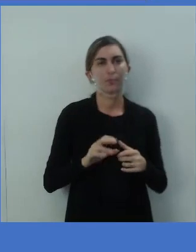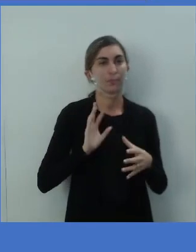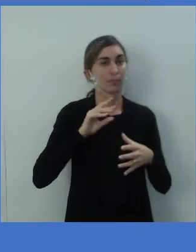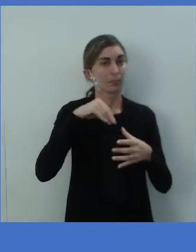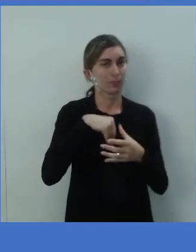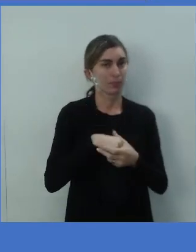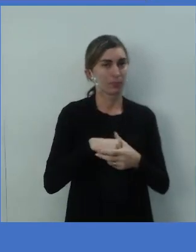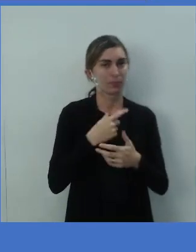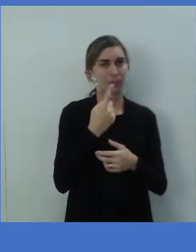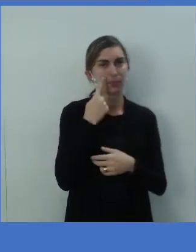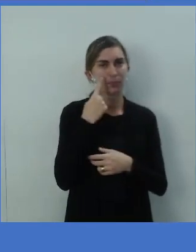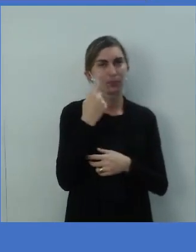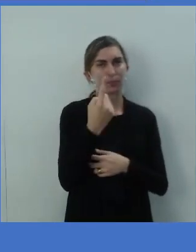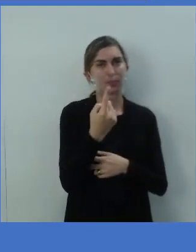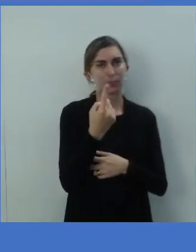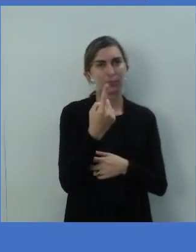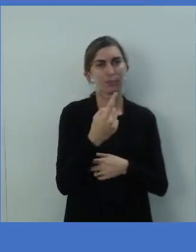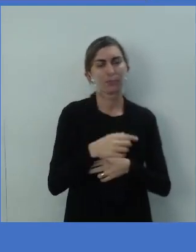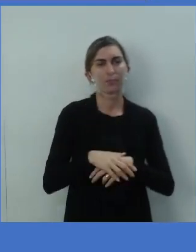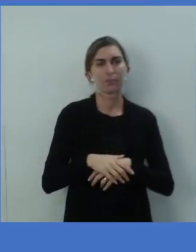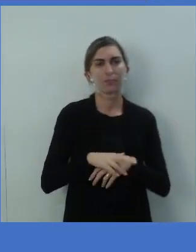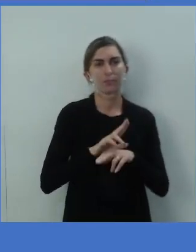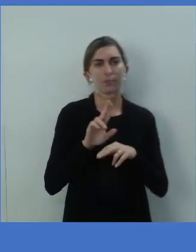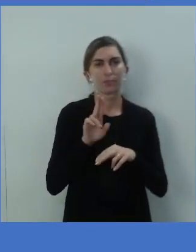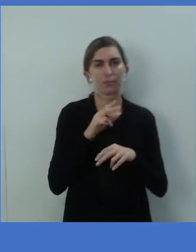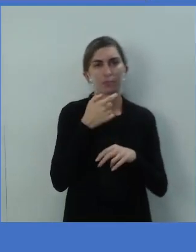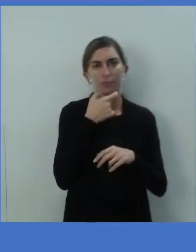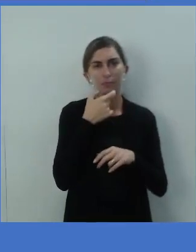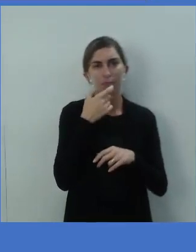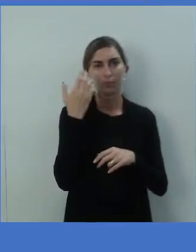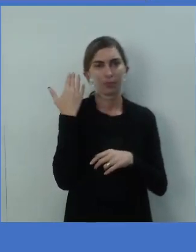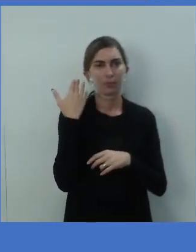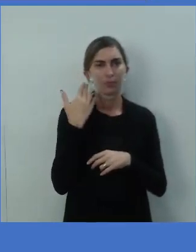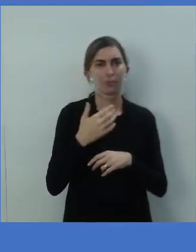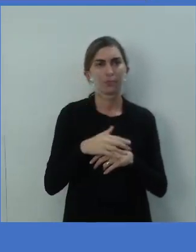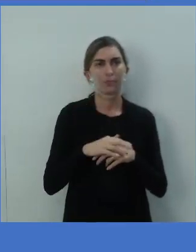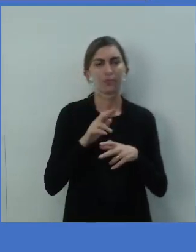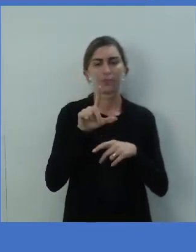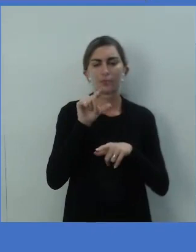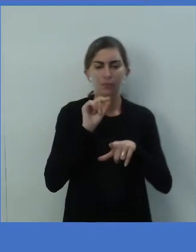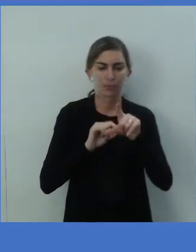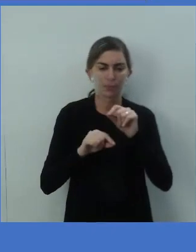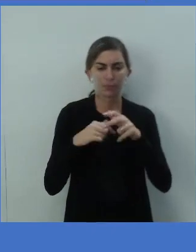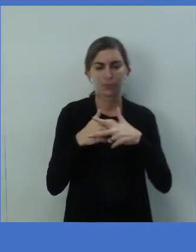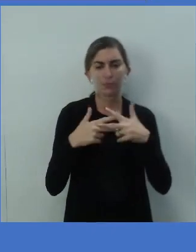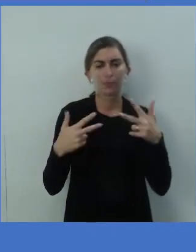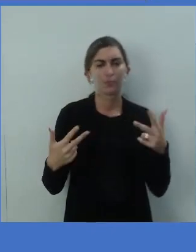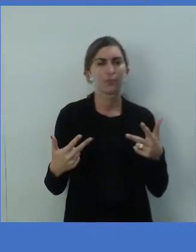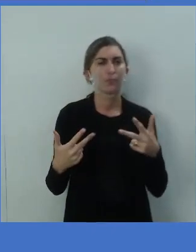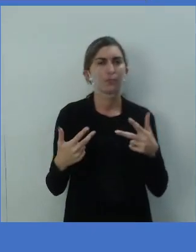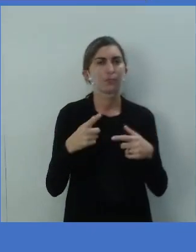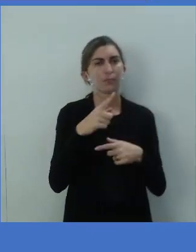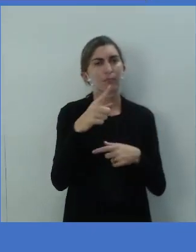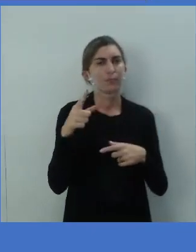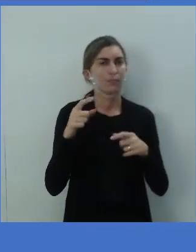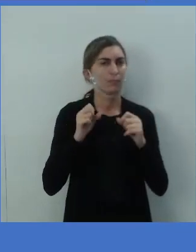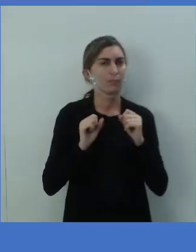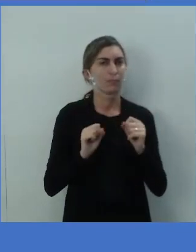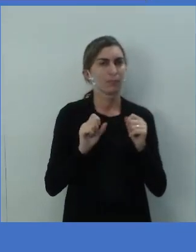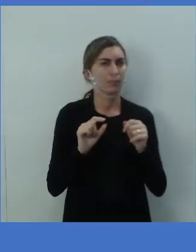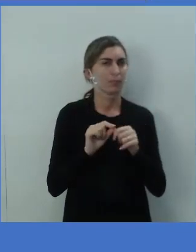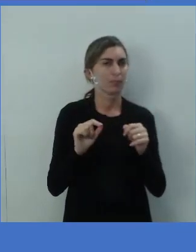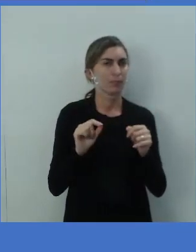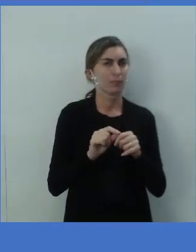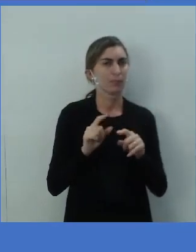disso, olha só. Choose one thing that. Escolha uma coisa que você poderia ter feito,